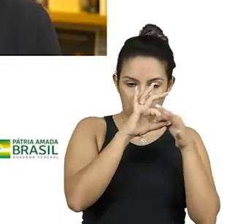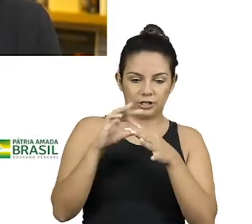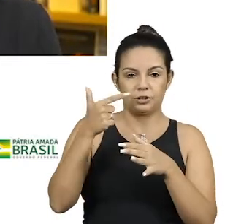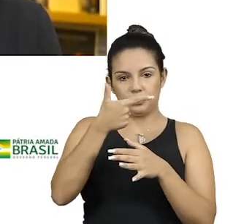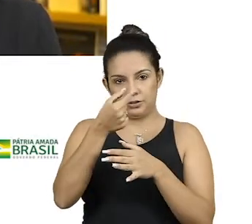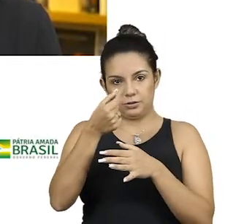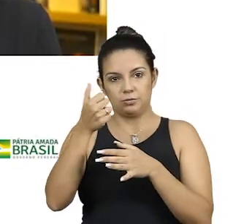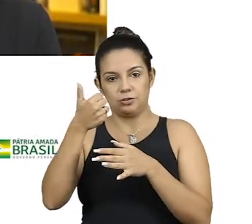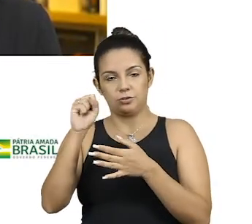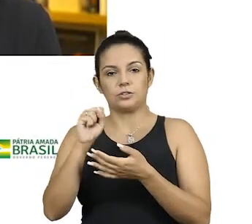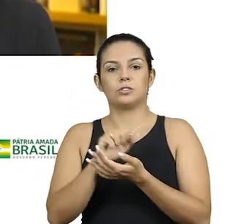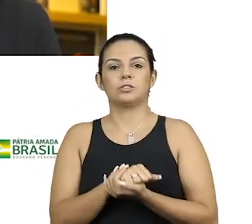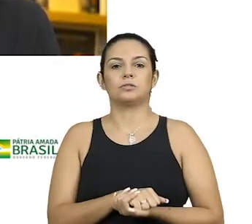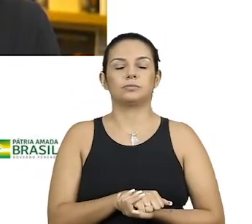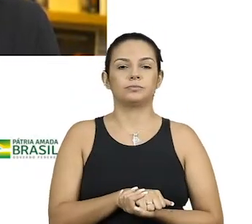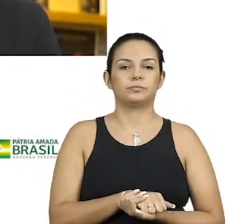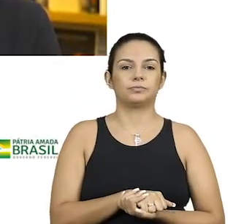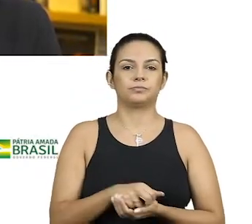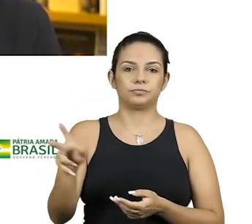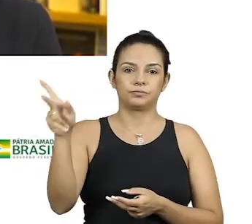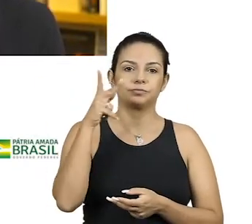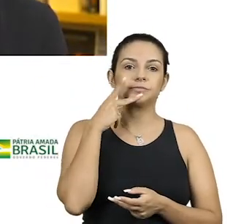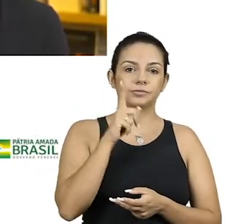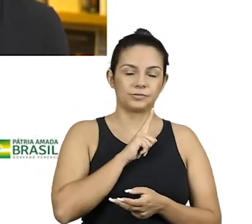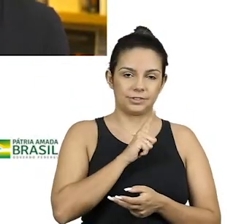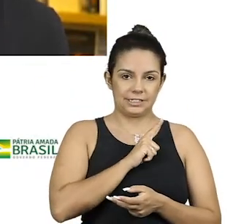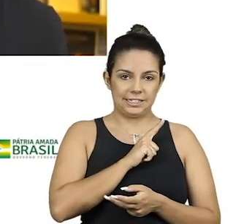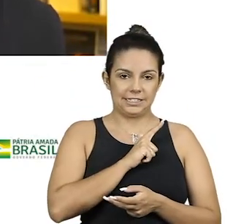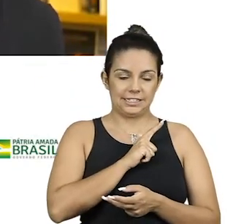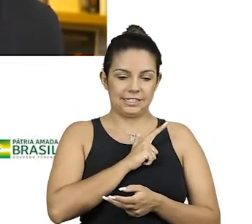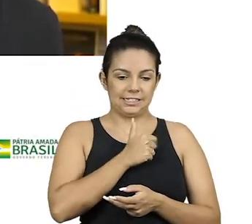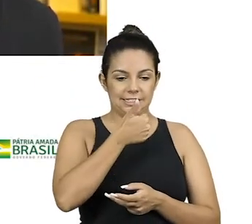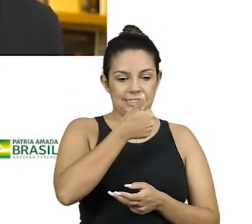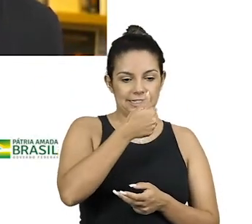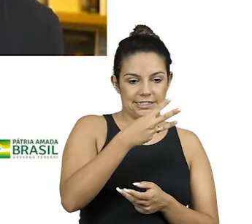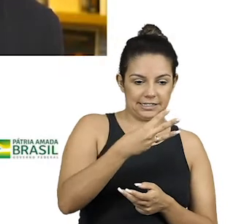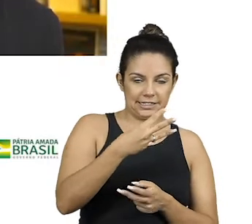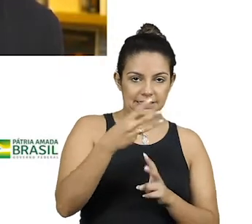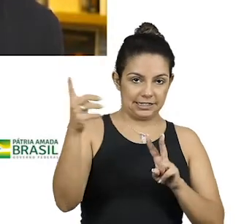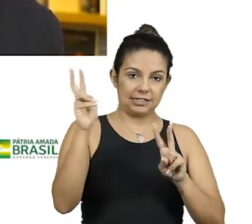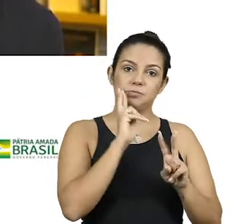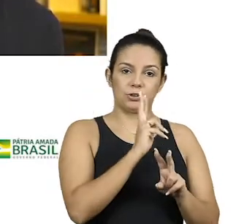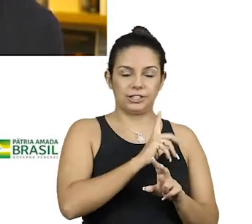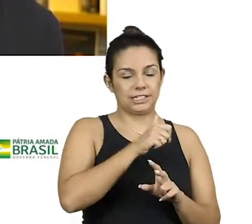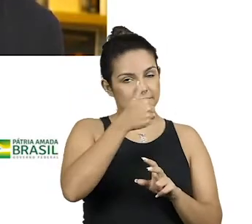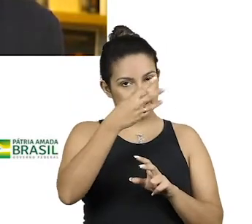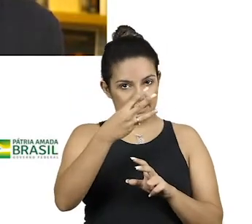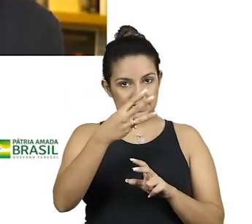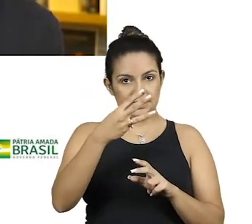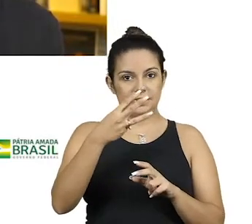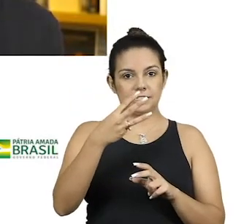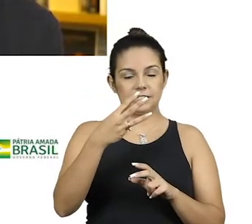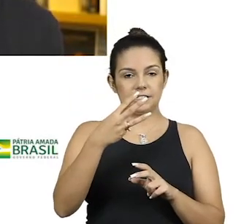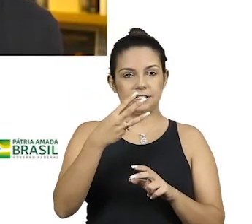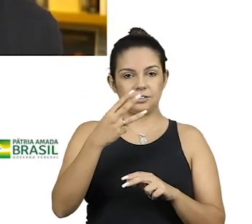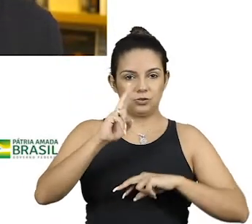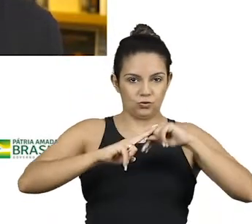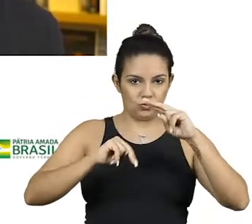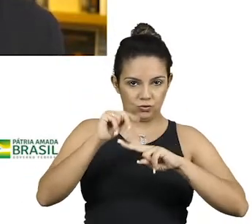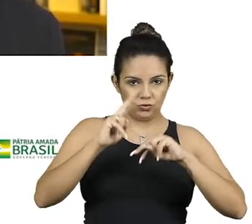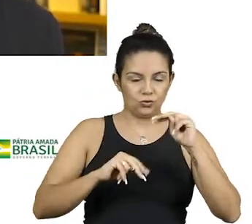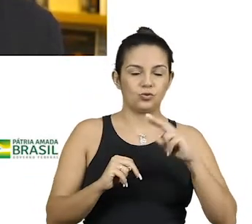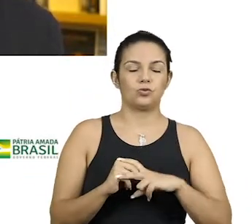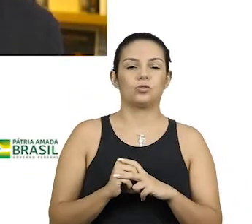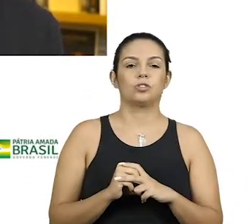do 2018, não é? Acho que tem 13. Acho que tem 13. 13 jornadas de junho marcam